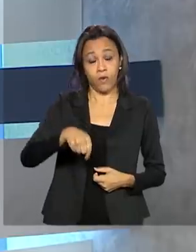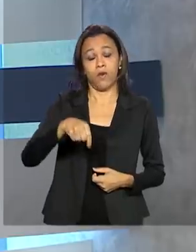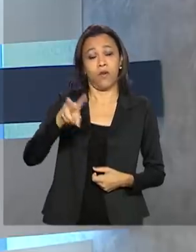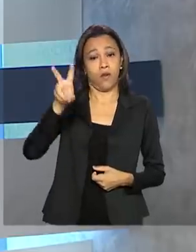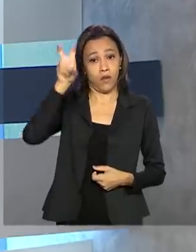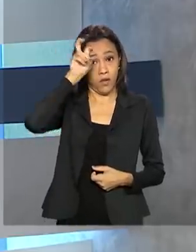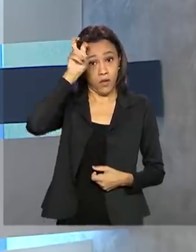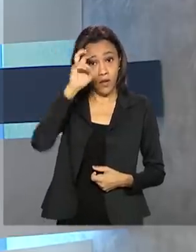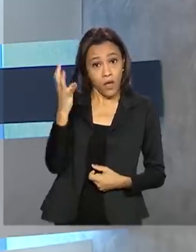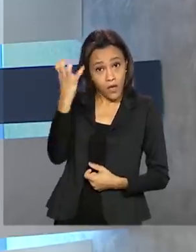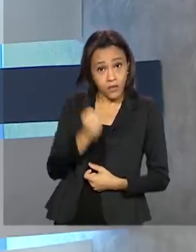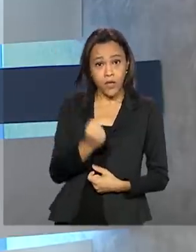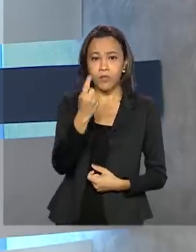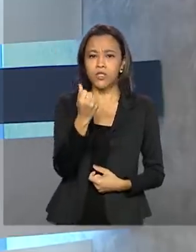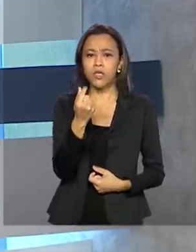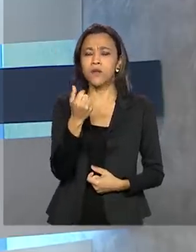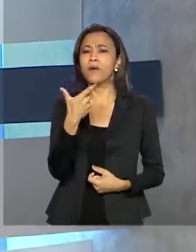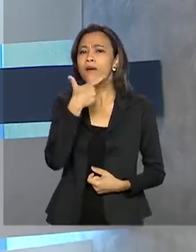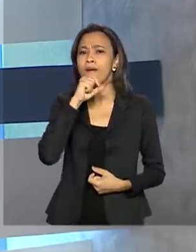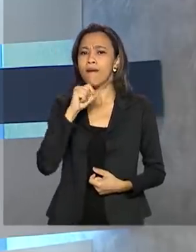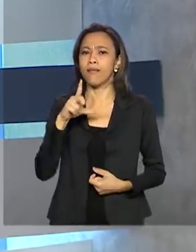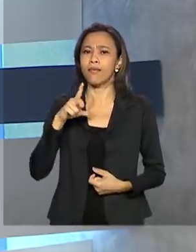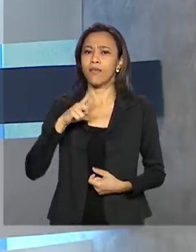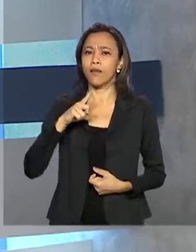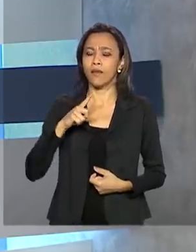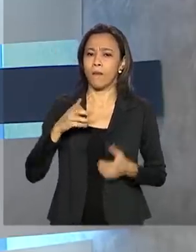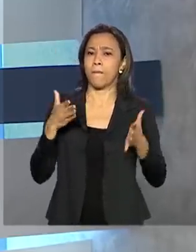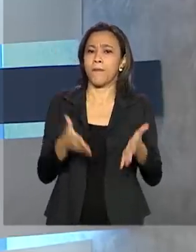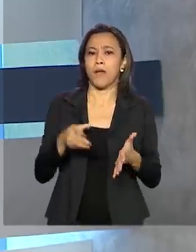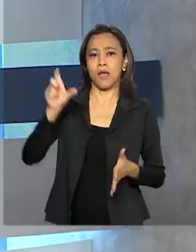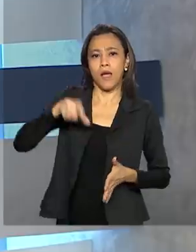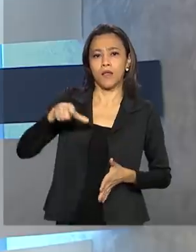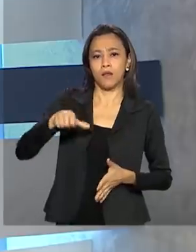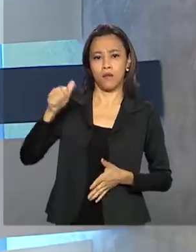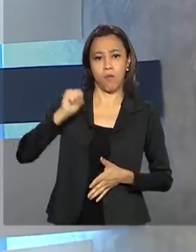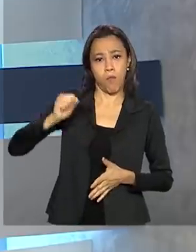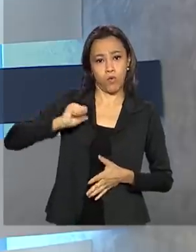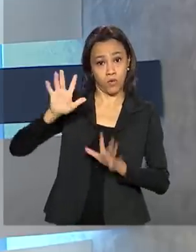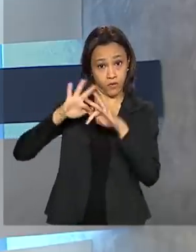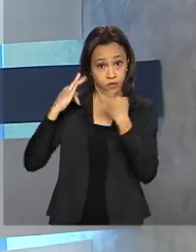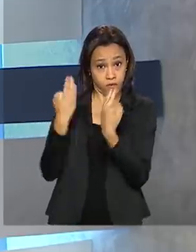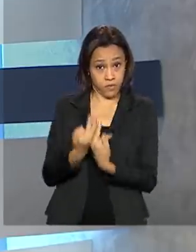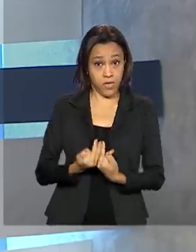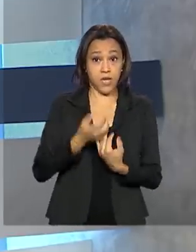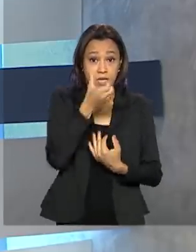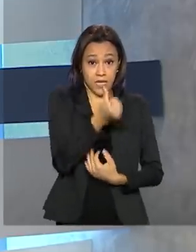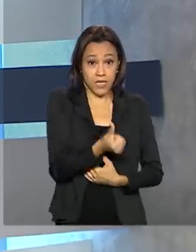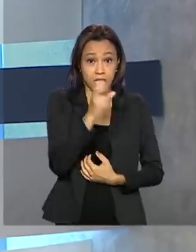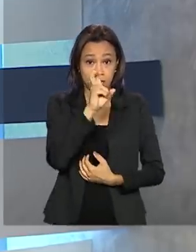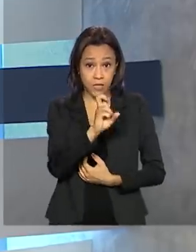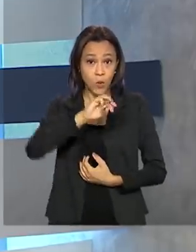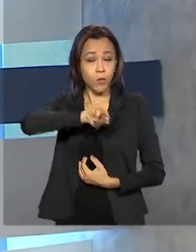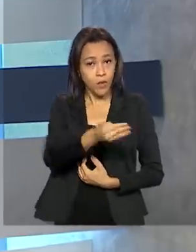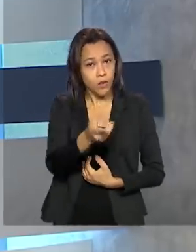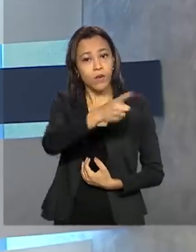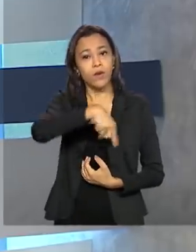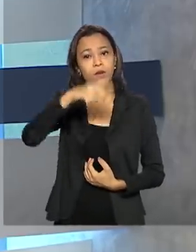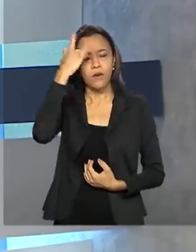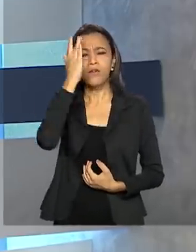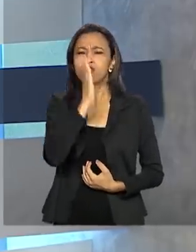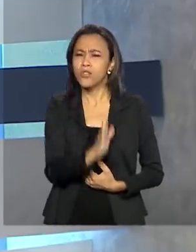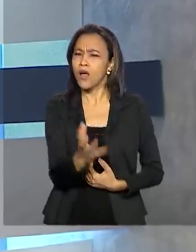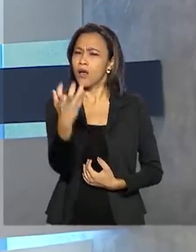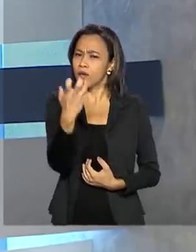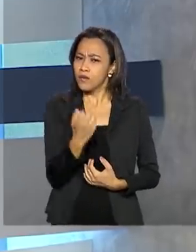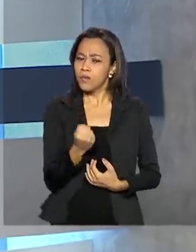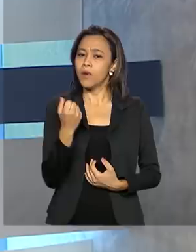os participantes do Bolsa Família. Ao todo, 65 milhões e meio de pessoas já receberam mais de